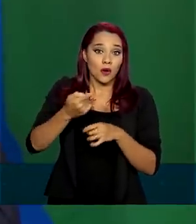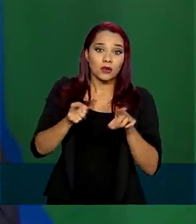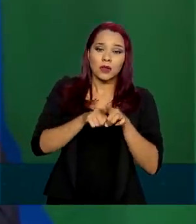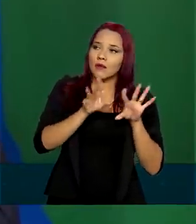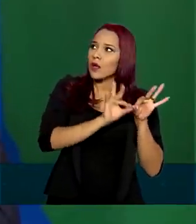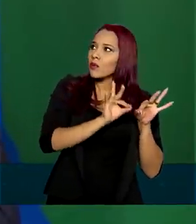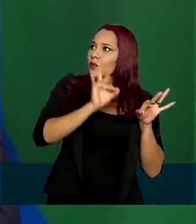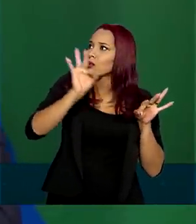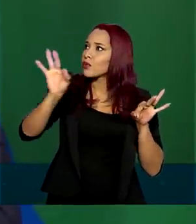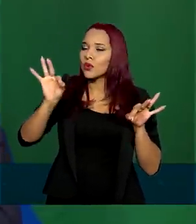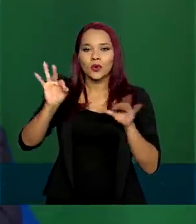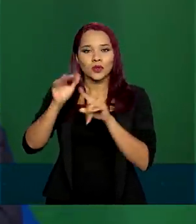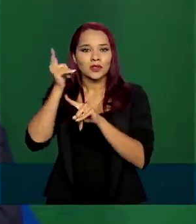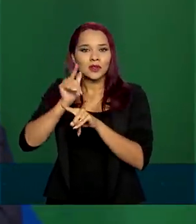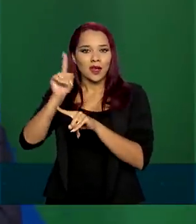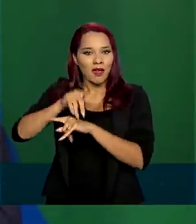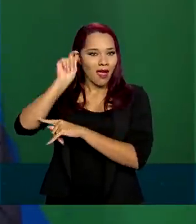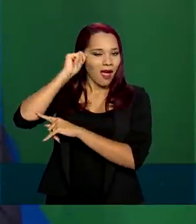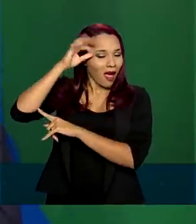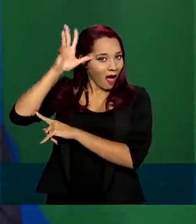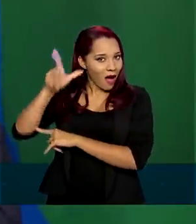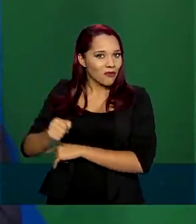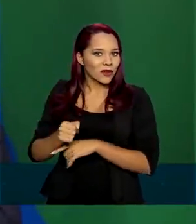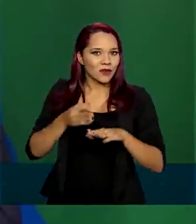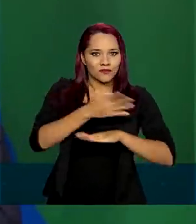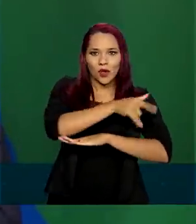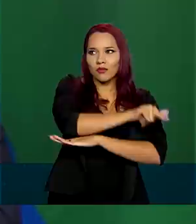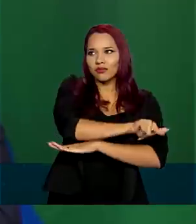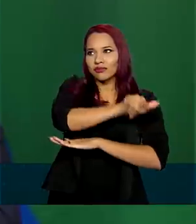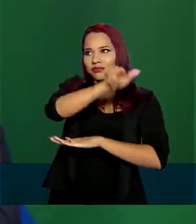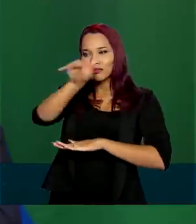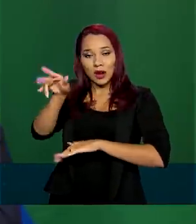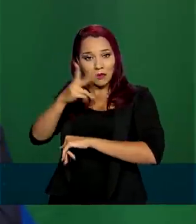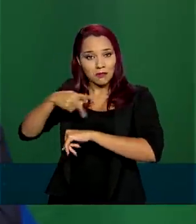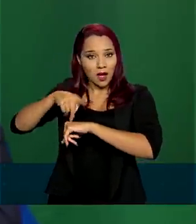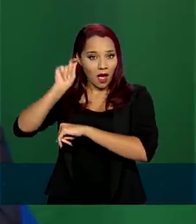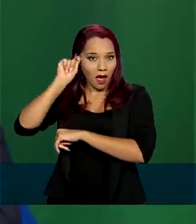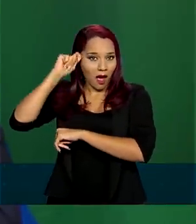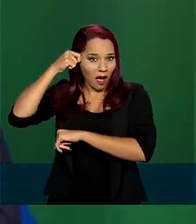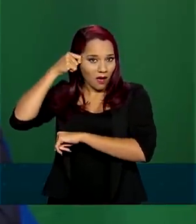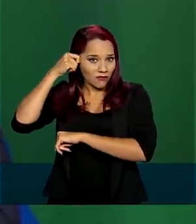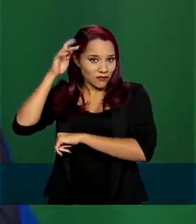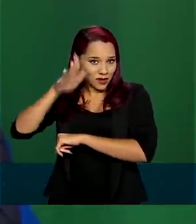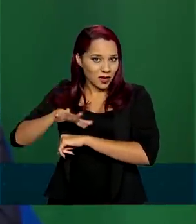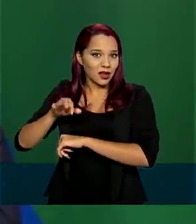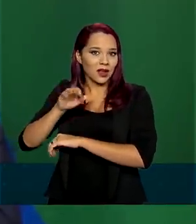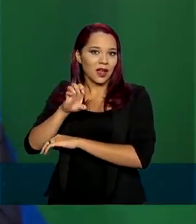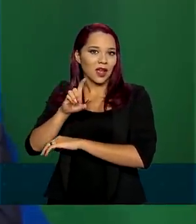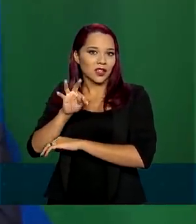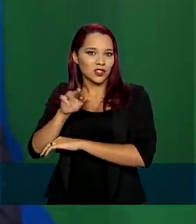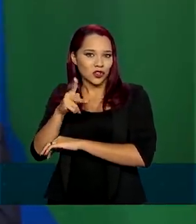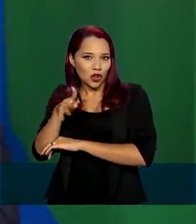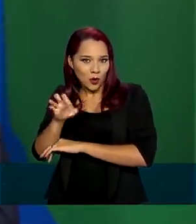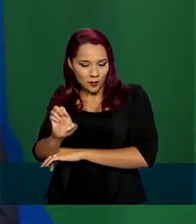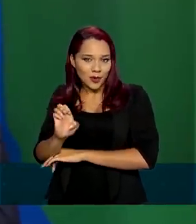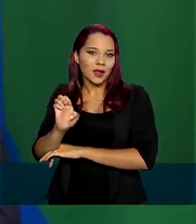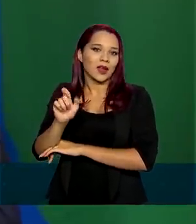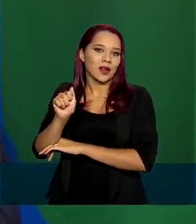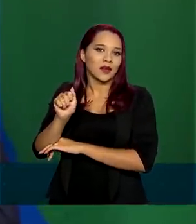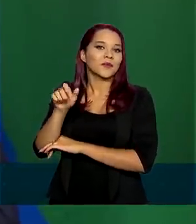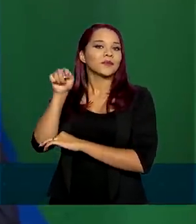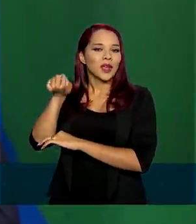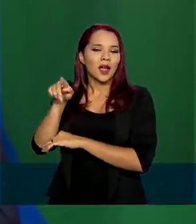sucesso também foi a rota da África, parando em Addis Abeba, na Etiópia, em Lomé, na capital do Togo,